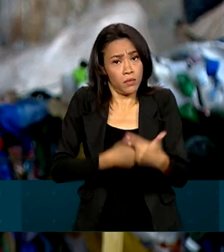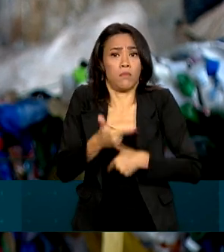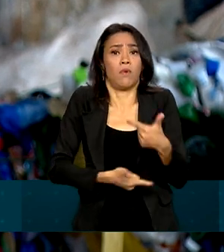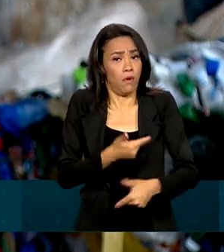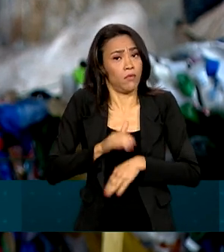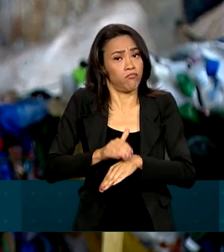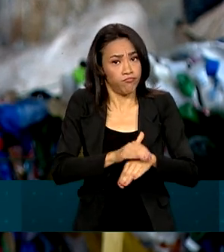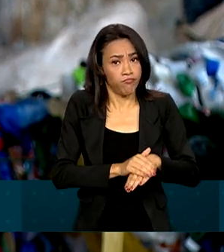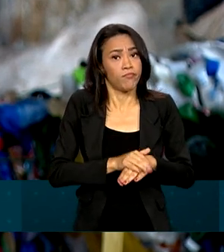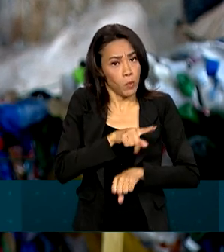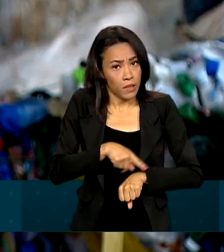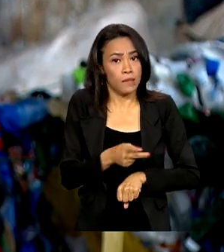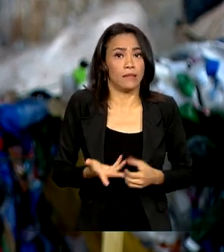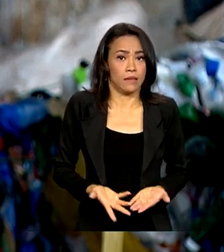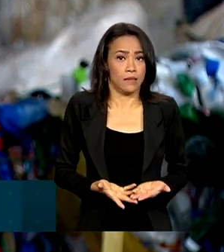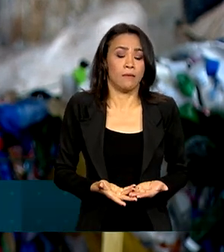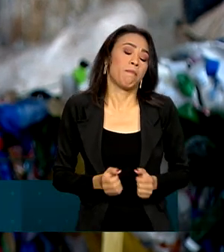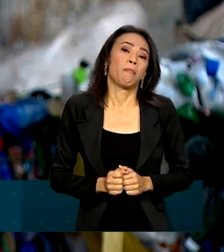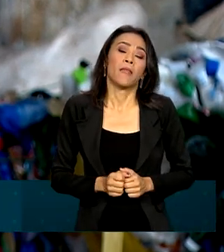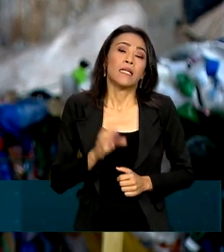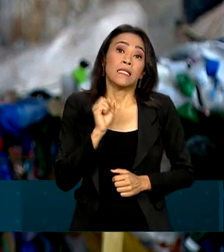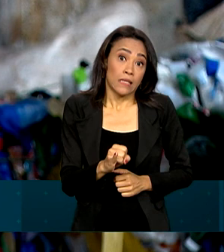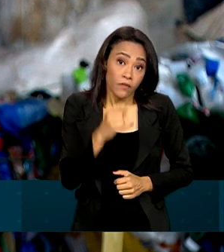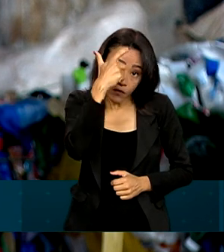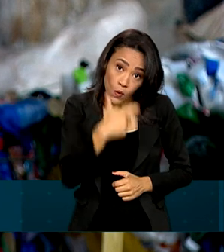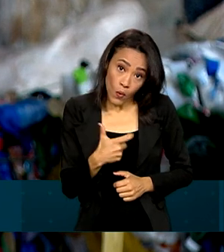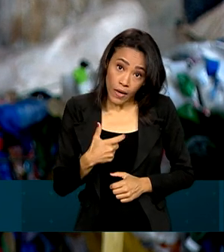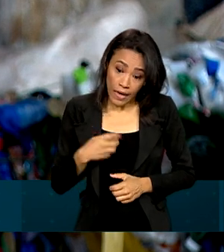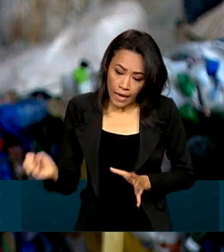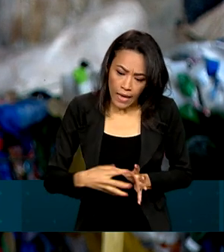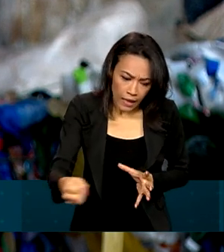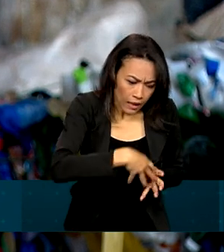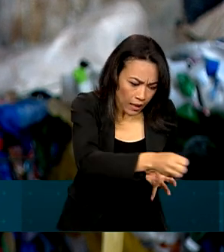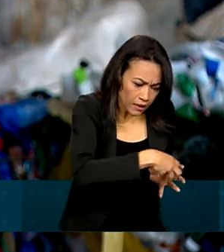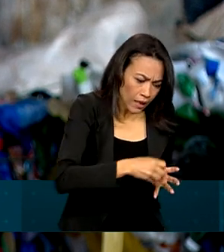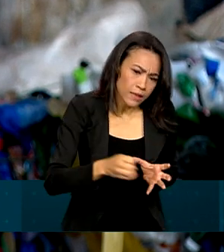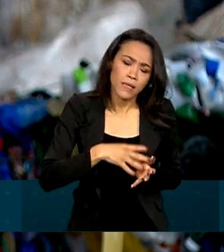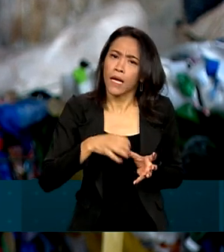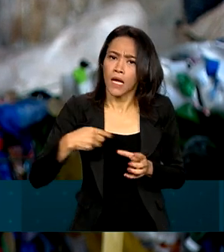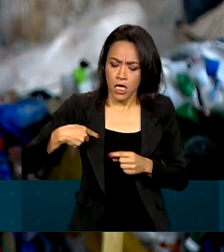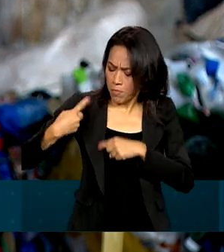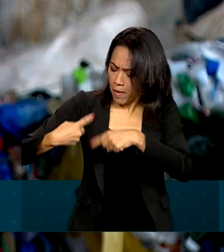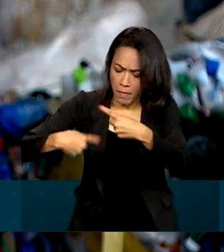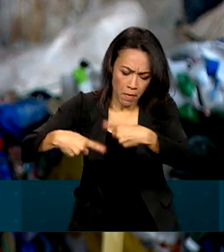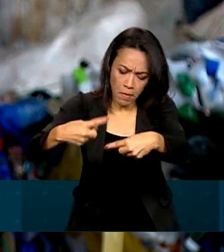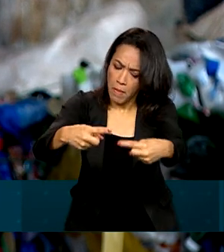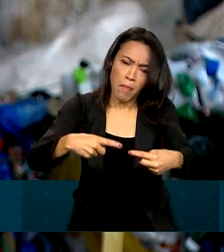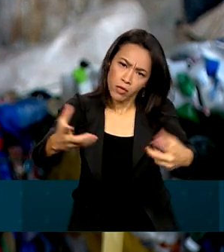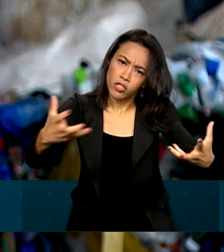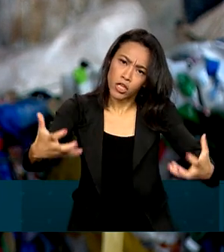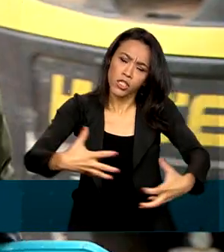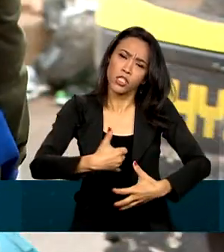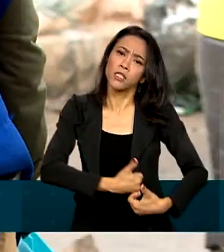O primeiro ponto é isso. Se for para ser catadora na quinta, sexta, décima, quinquagésima geração, gente vai ser, porque a gente tem